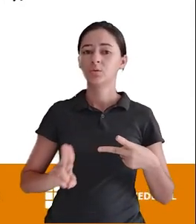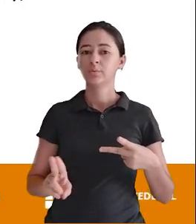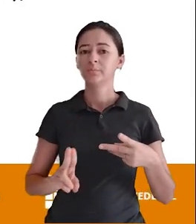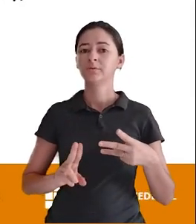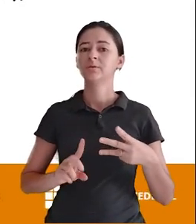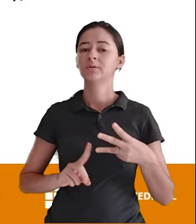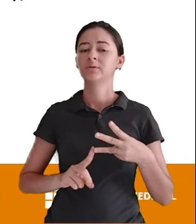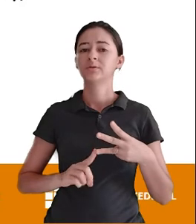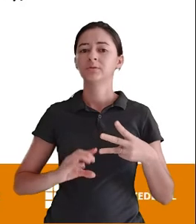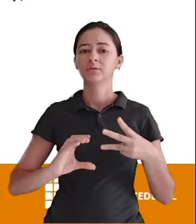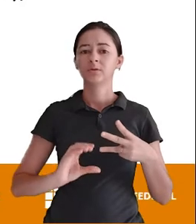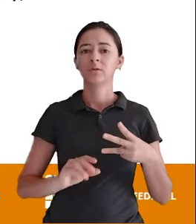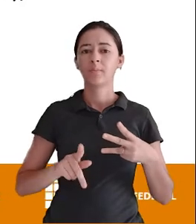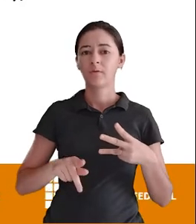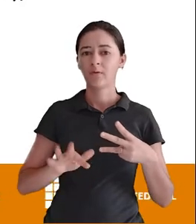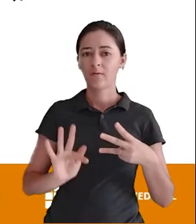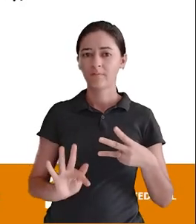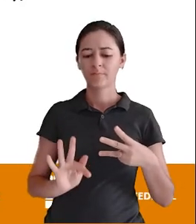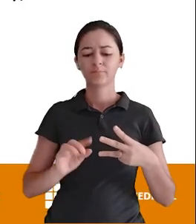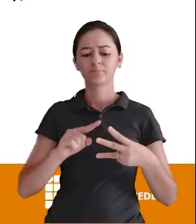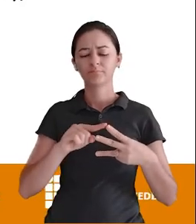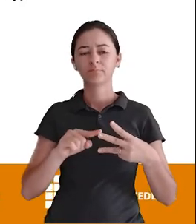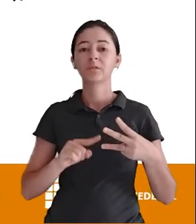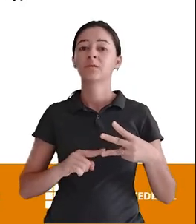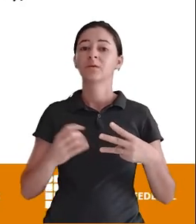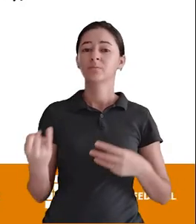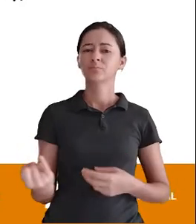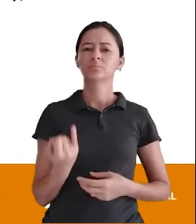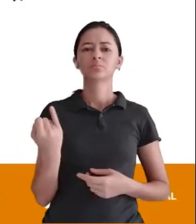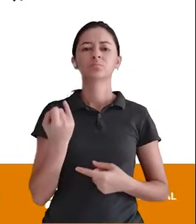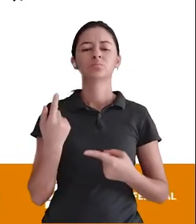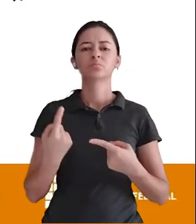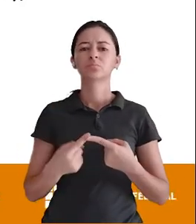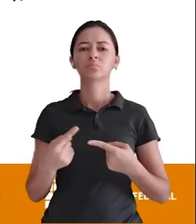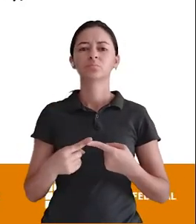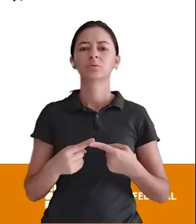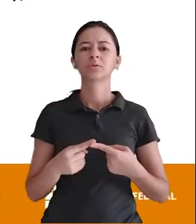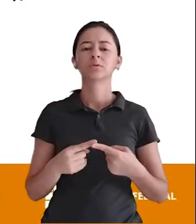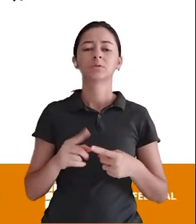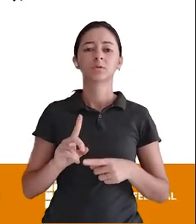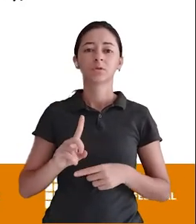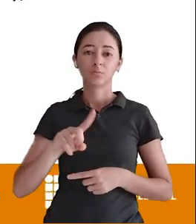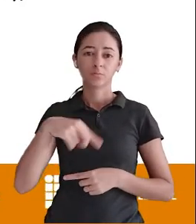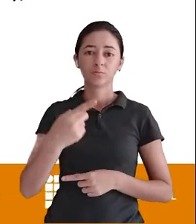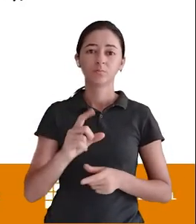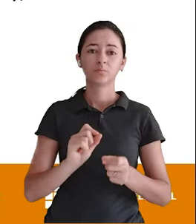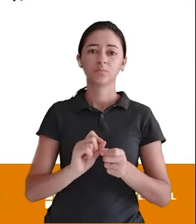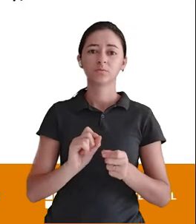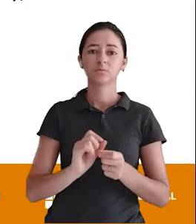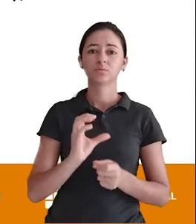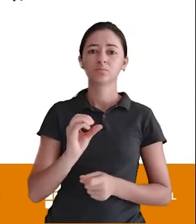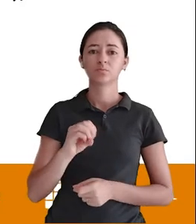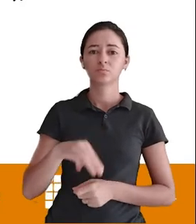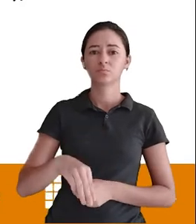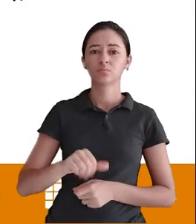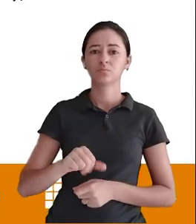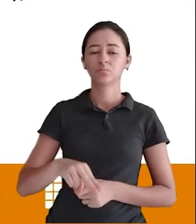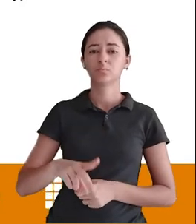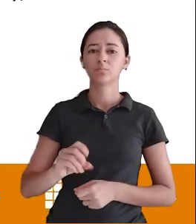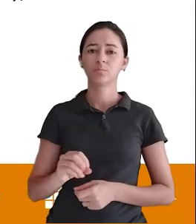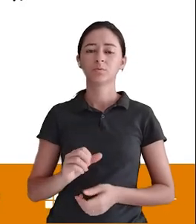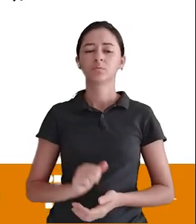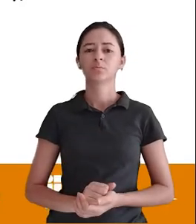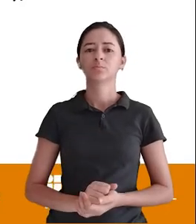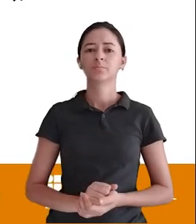Essa sequência Pessoal Ela vai importar Bastante Principalmente Quando a gente for Fazer o comando Insert Tá